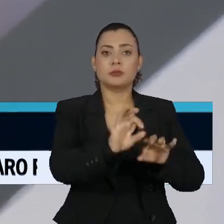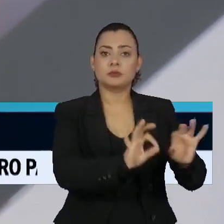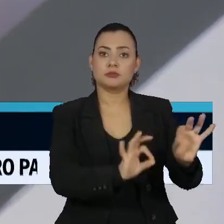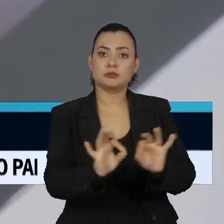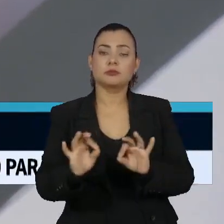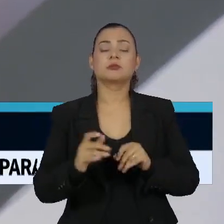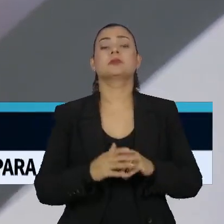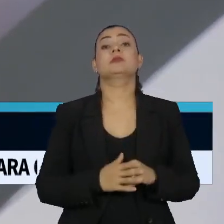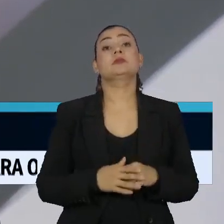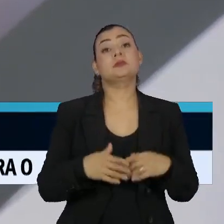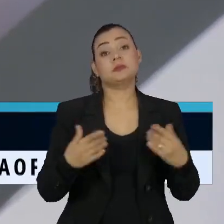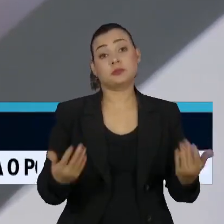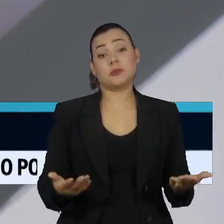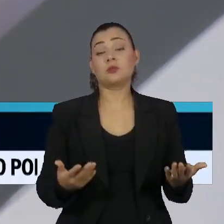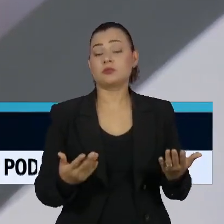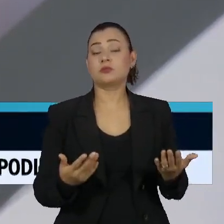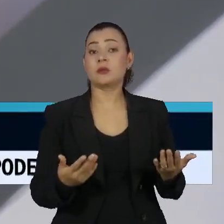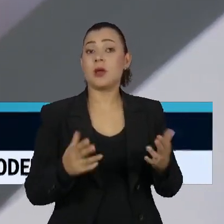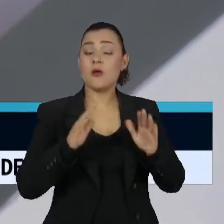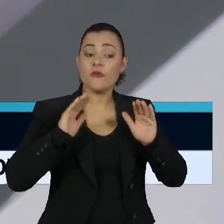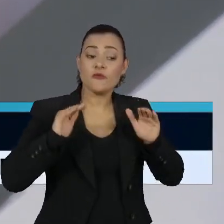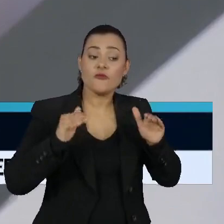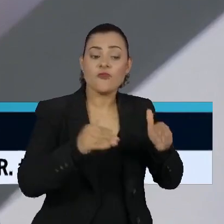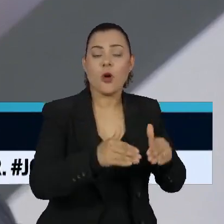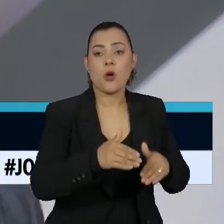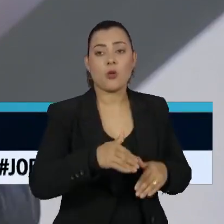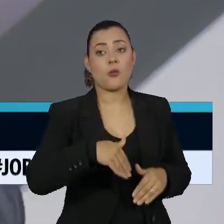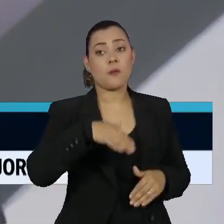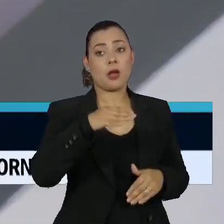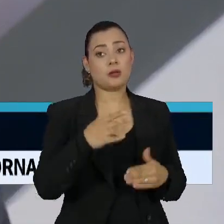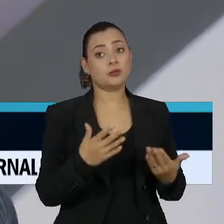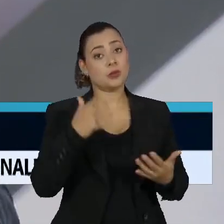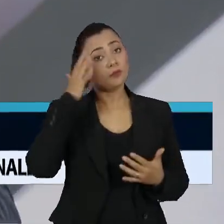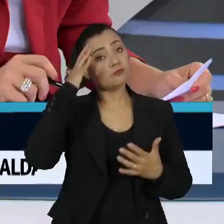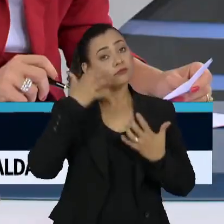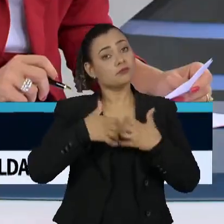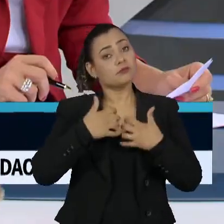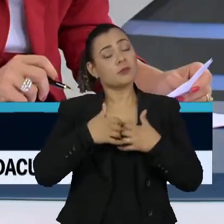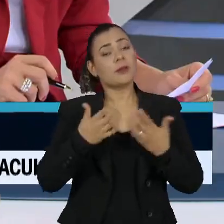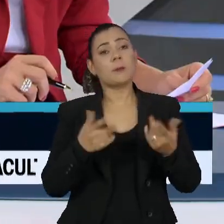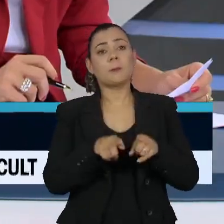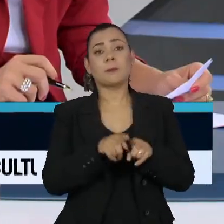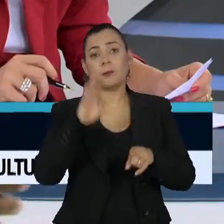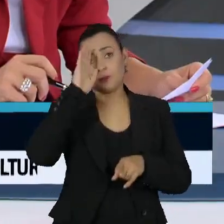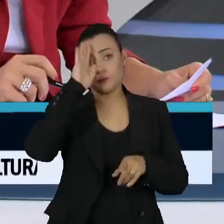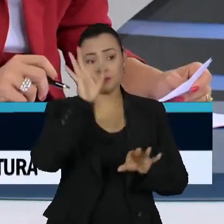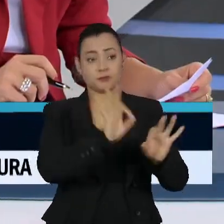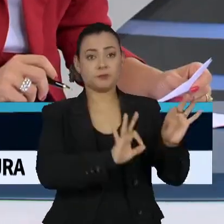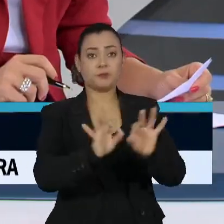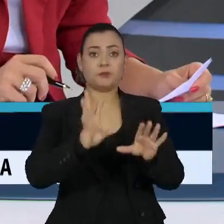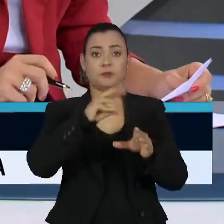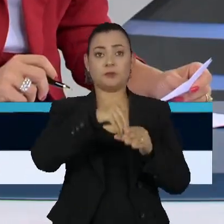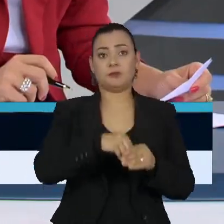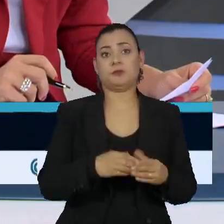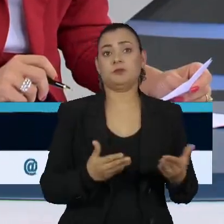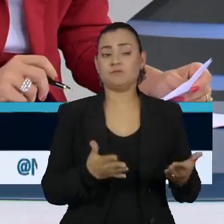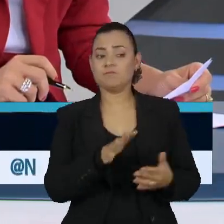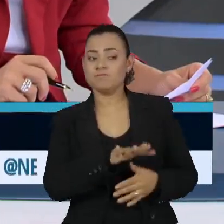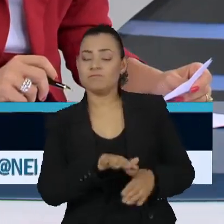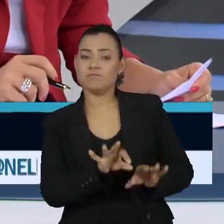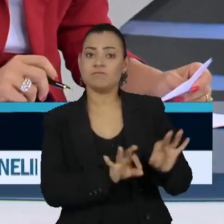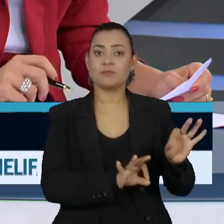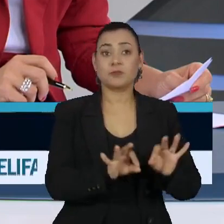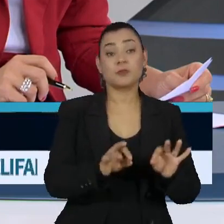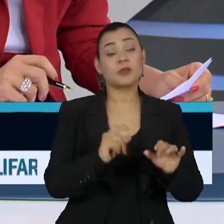uma tensão está mais voltada, penso eu, principalmente para essa arrumação dentro da sua base. Eu acho que essas